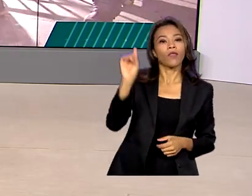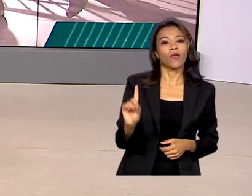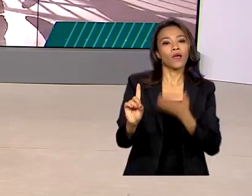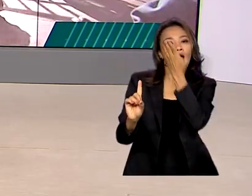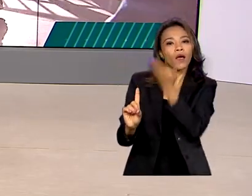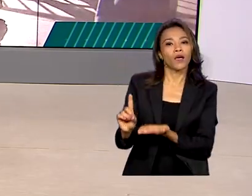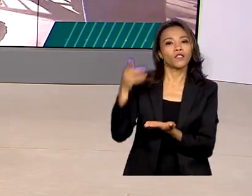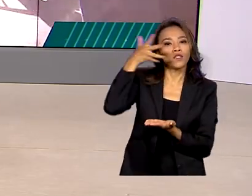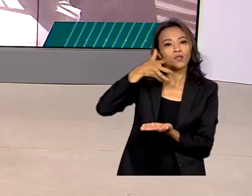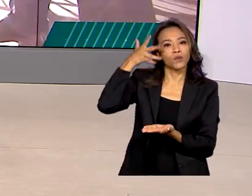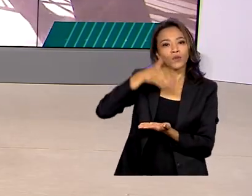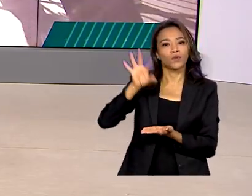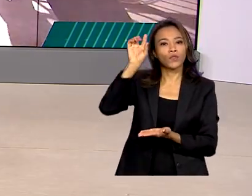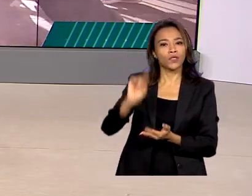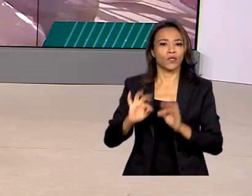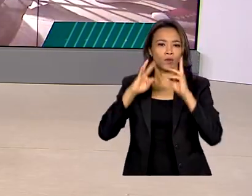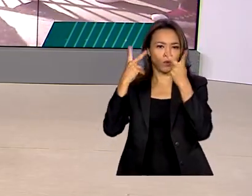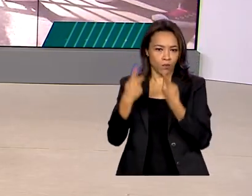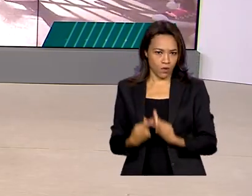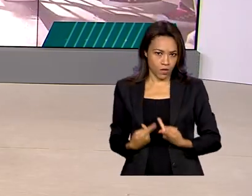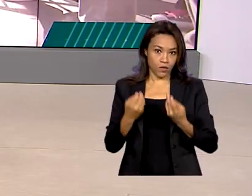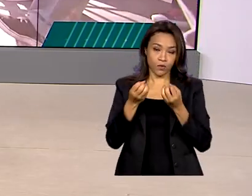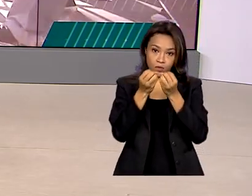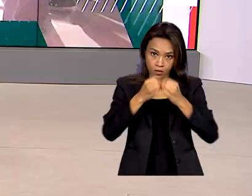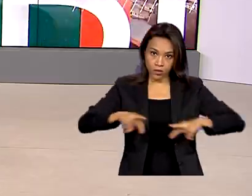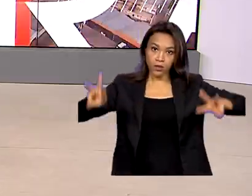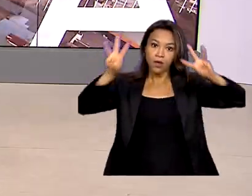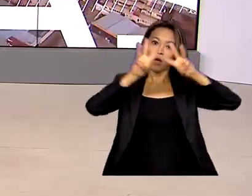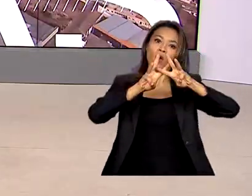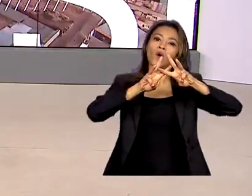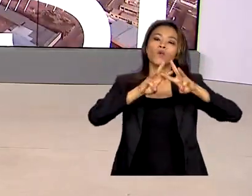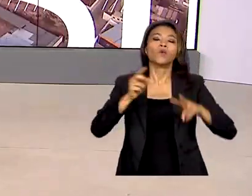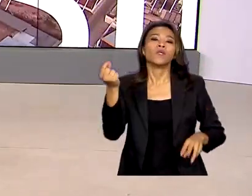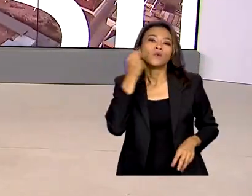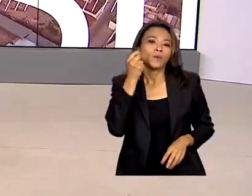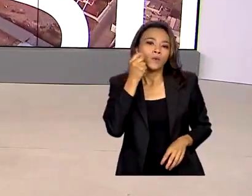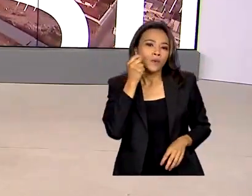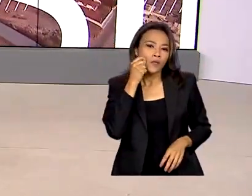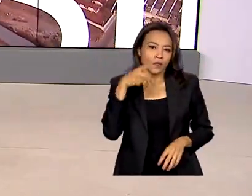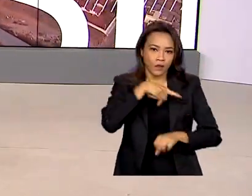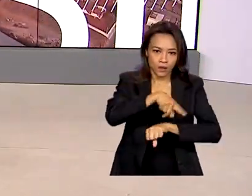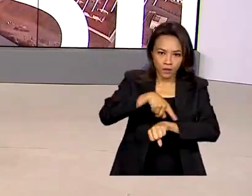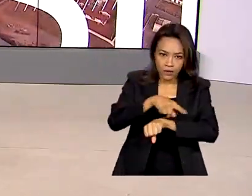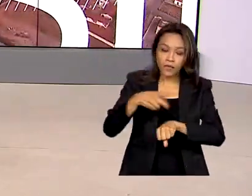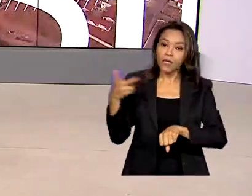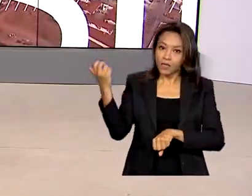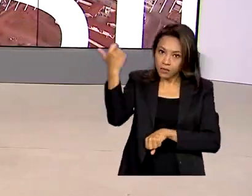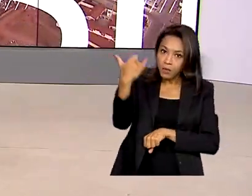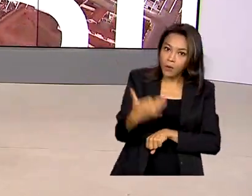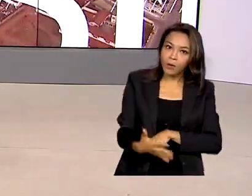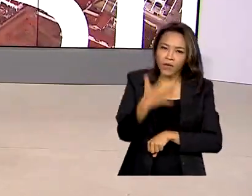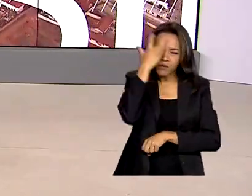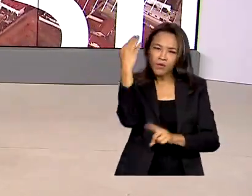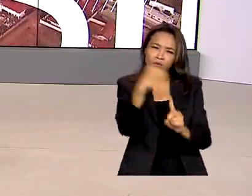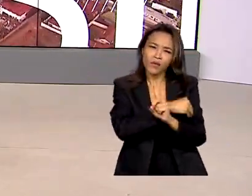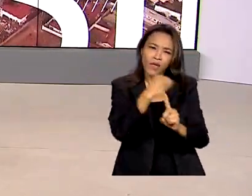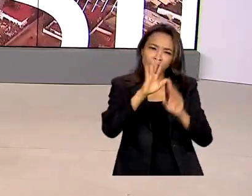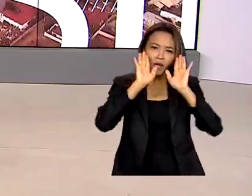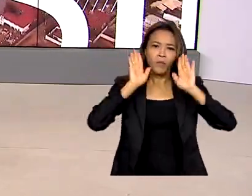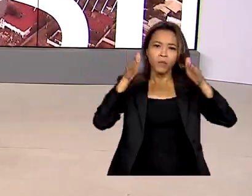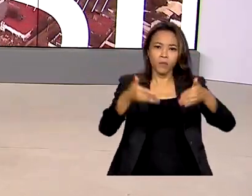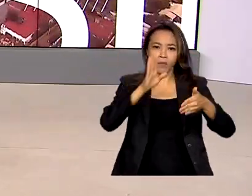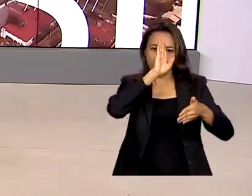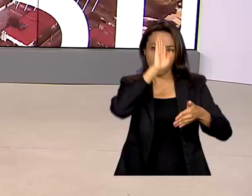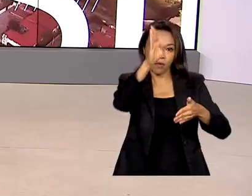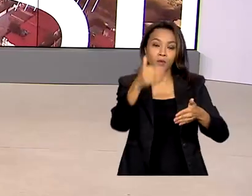Humanos da ONU, na Suíça, o ministro Silvio Almeida afirmou que a defesa dos mais vulneráveis é central no Brasil. E